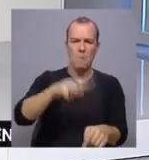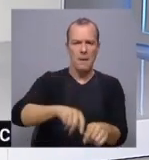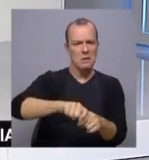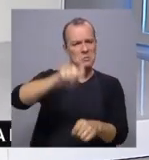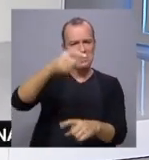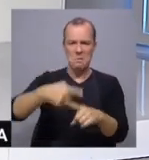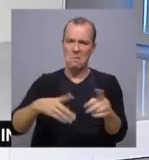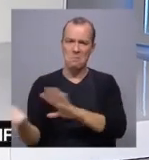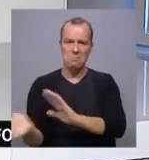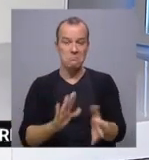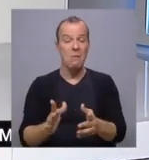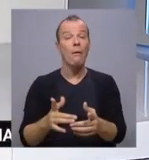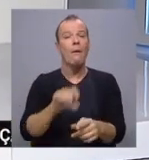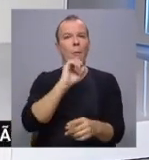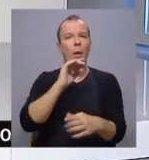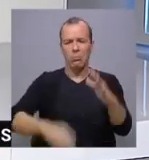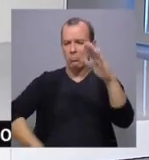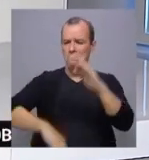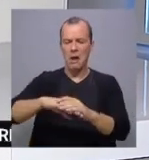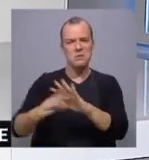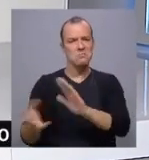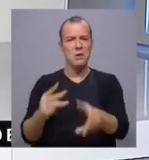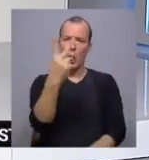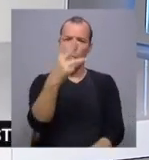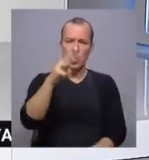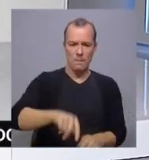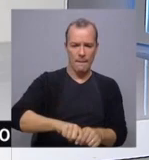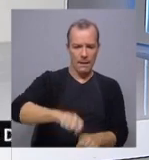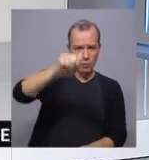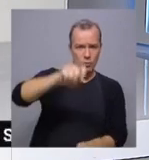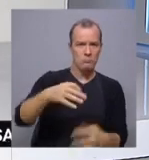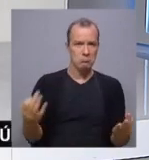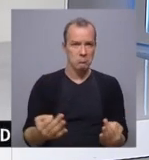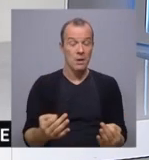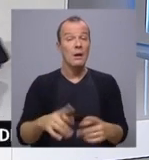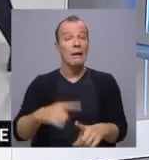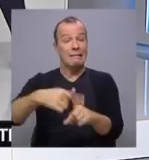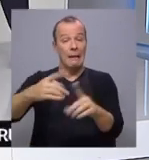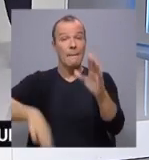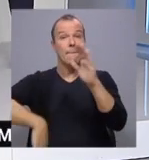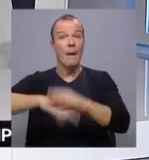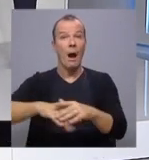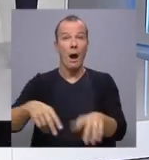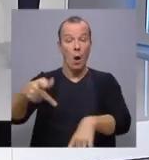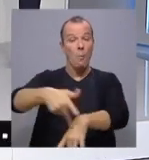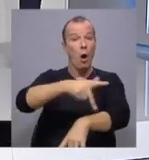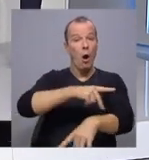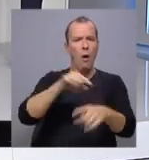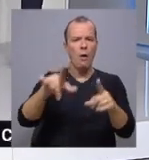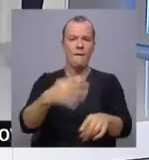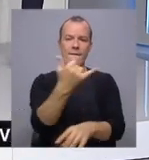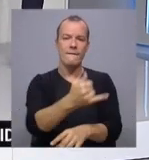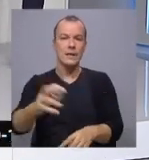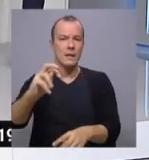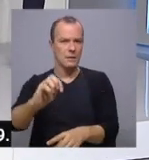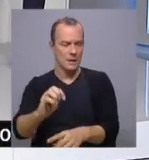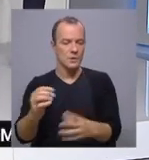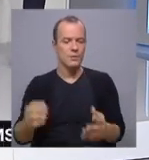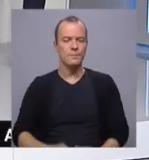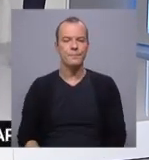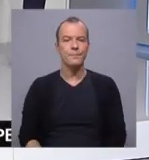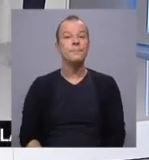1,5 metros, sempre podendo chegar próximo dos 2 metros no grupo ocidental. Temperatura máxima prevista para a ponta da Algarve de 23 graus.